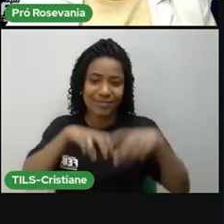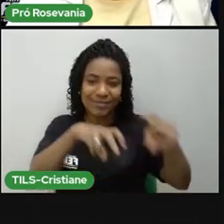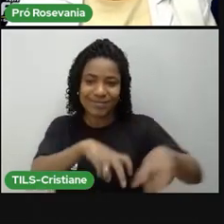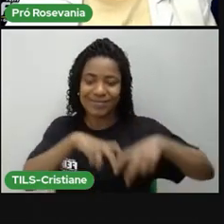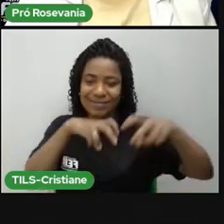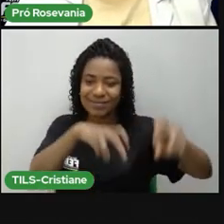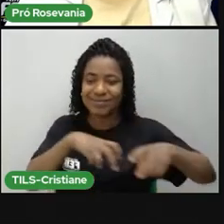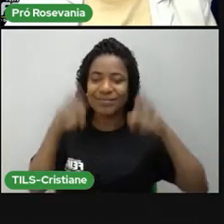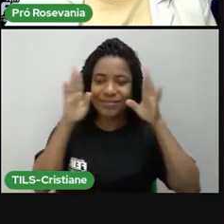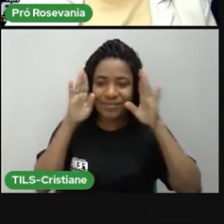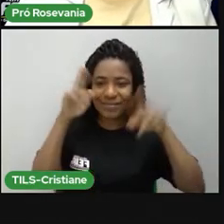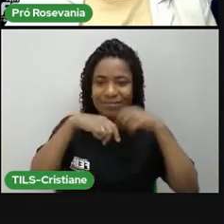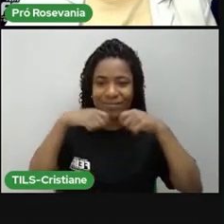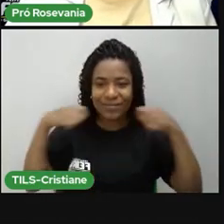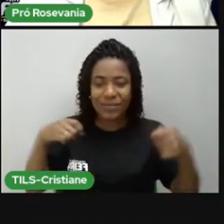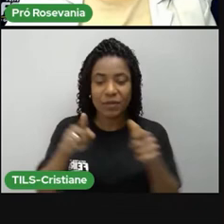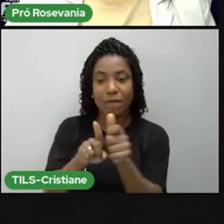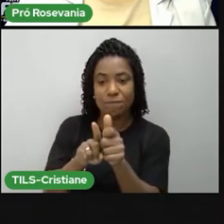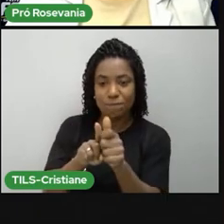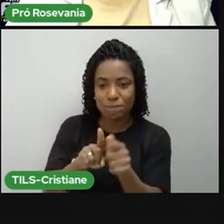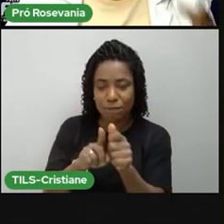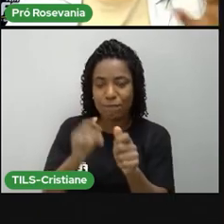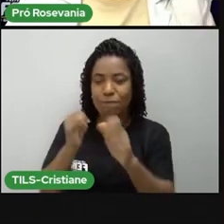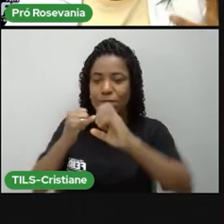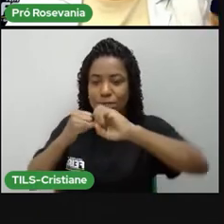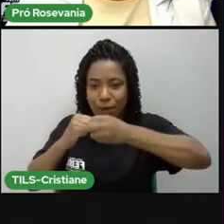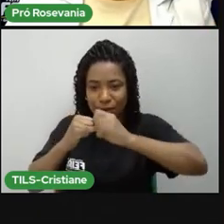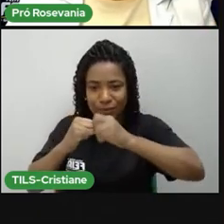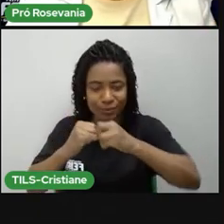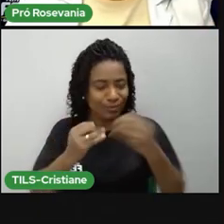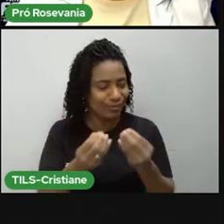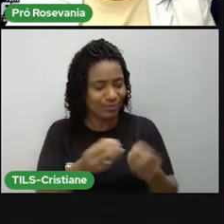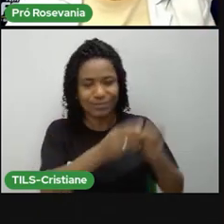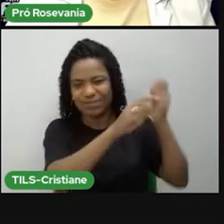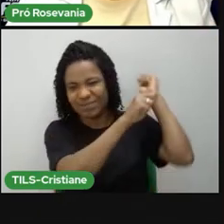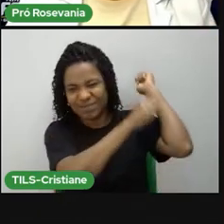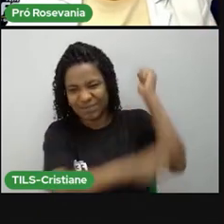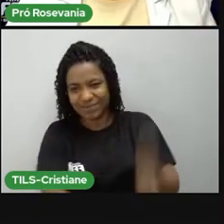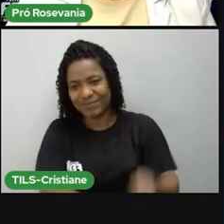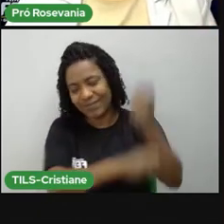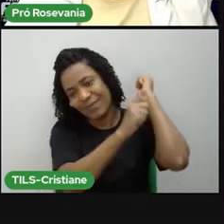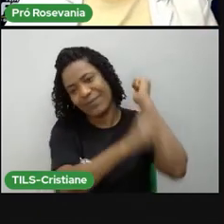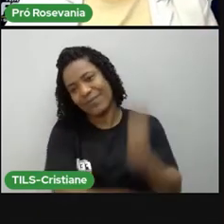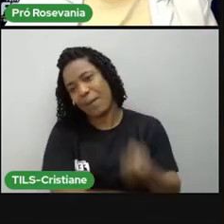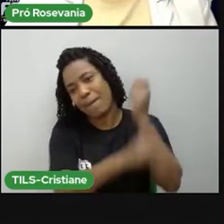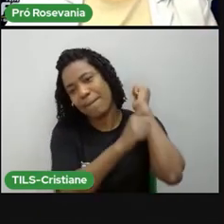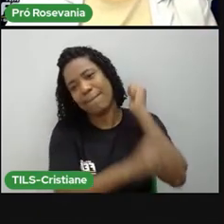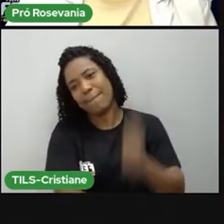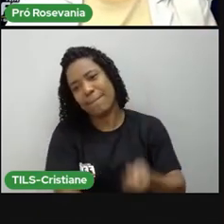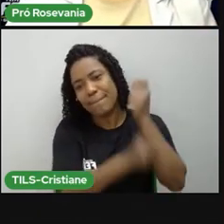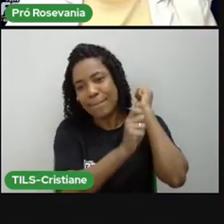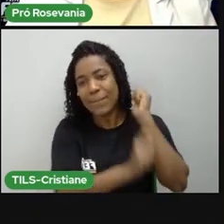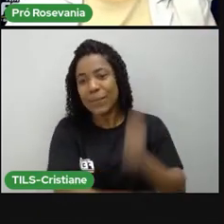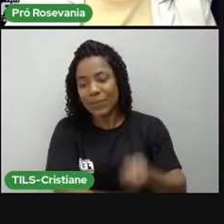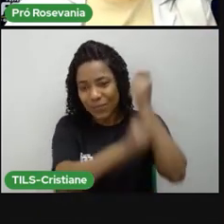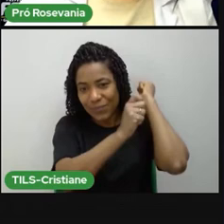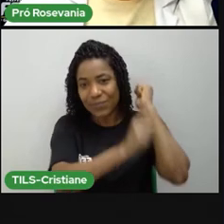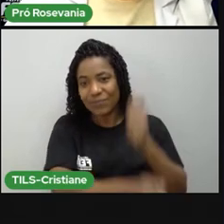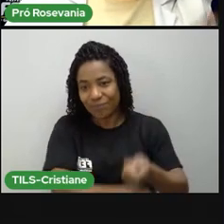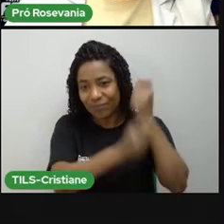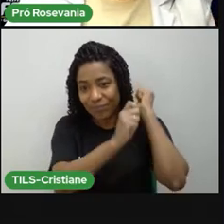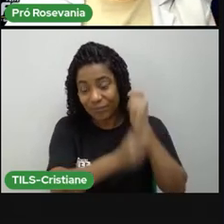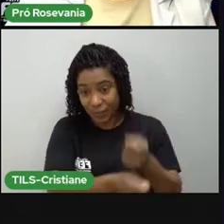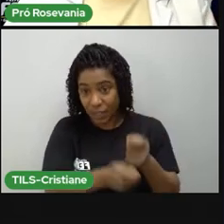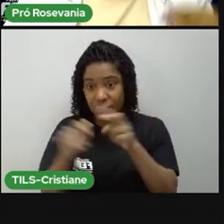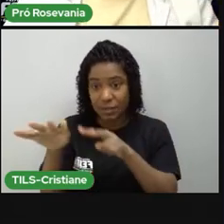né, degulhar ali o feijão e normalmente dá umas, né, umas pauladas ali nela e vai saindo depois, olha, cada